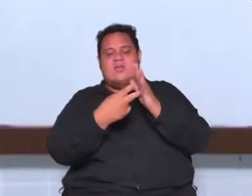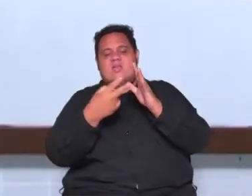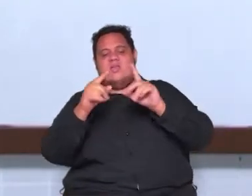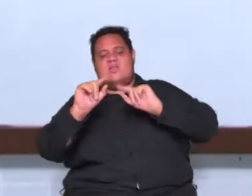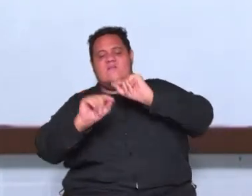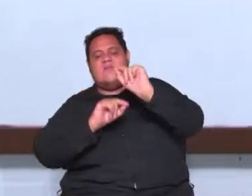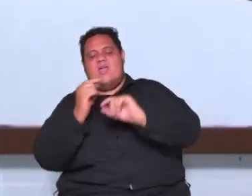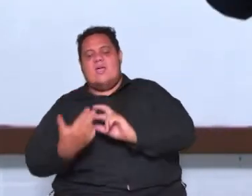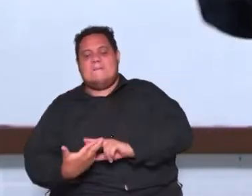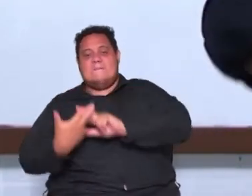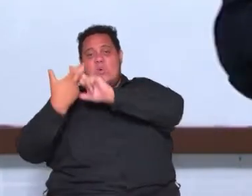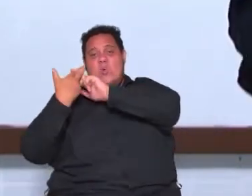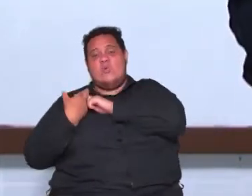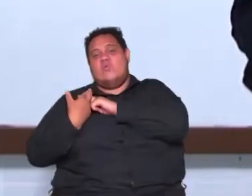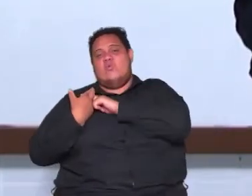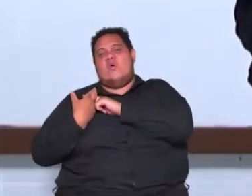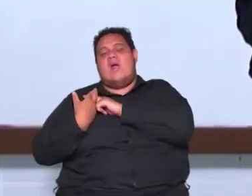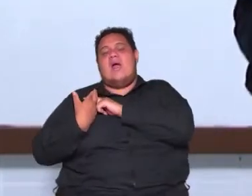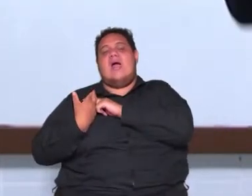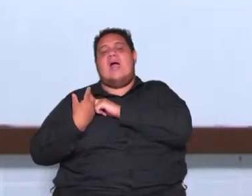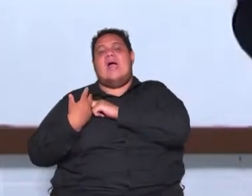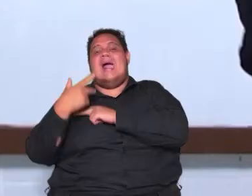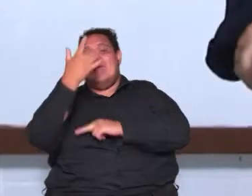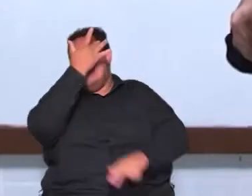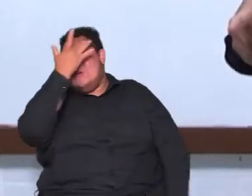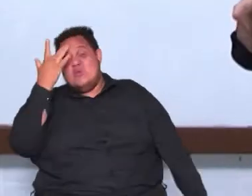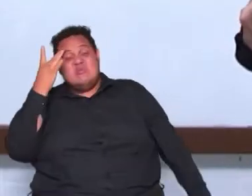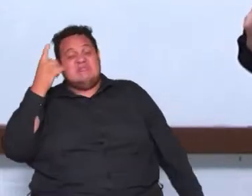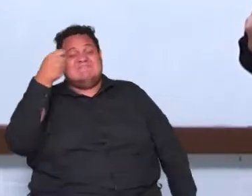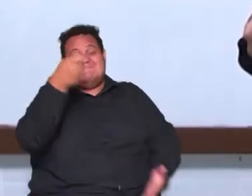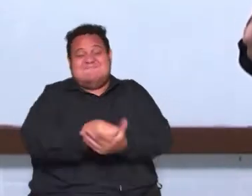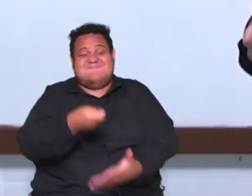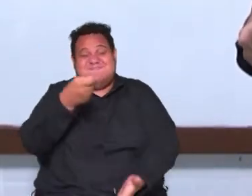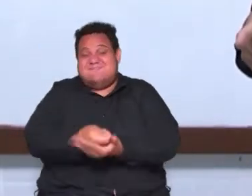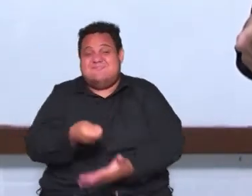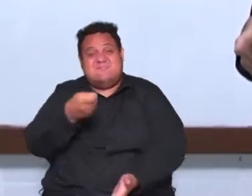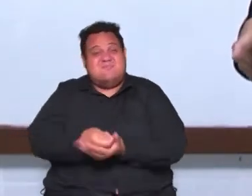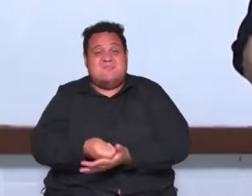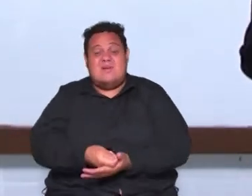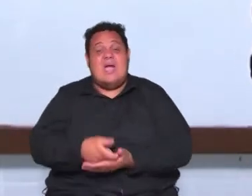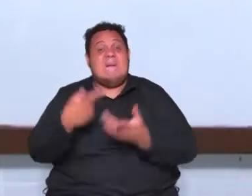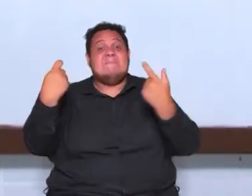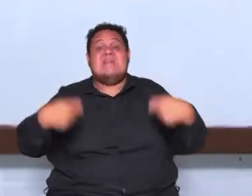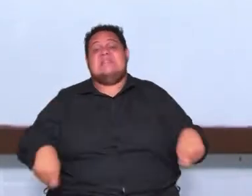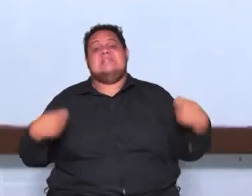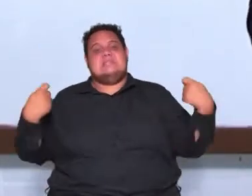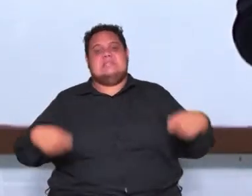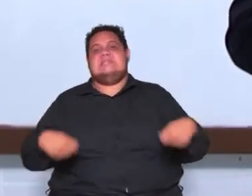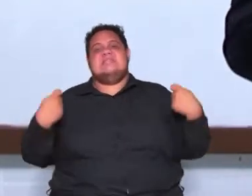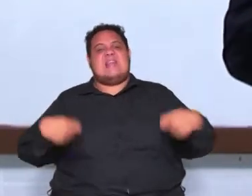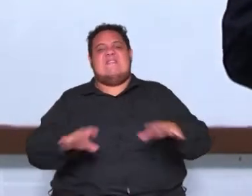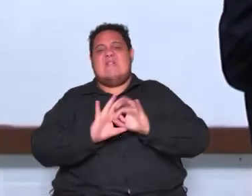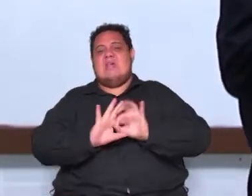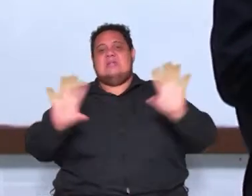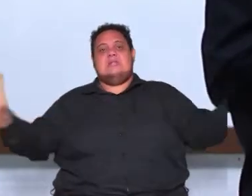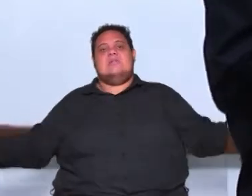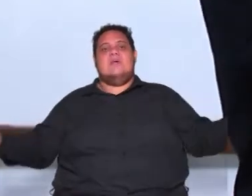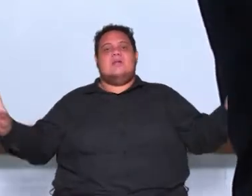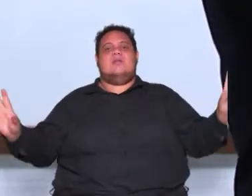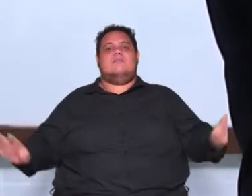responsáveis por oprimir o povo então precisavam ser abolidos tá precisavam ser abolidos